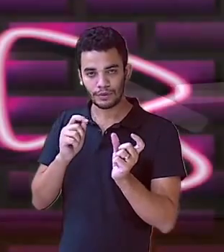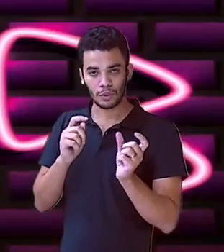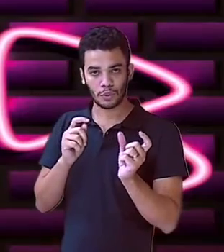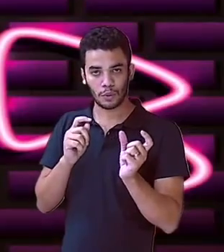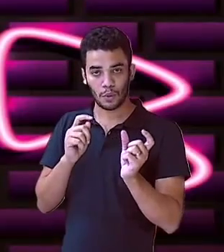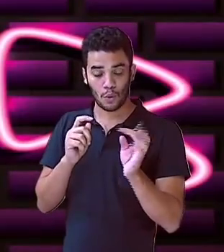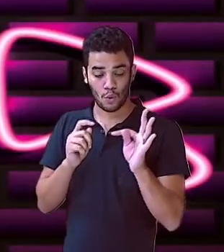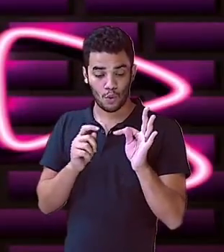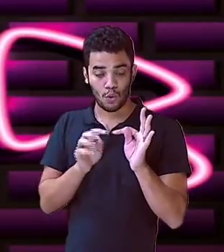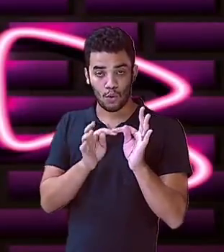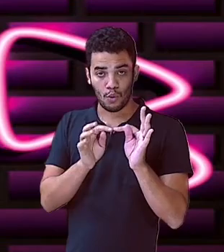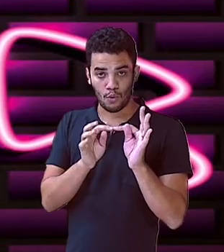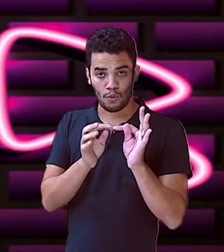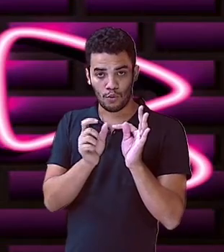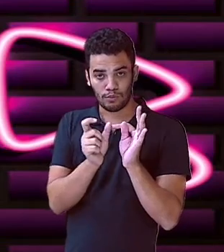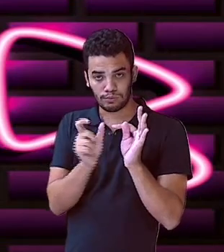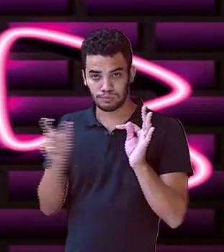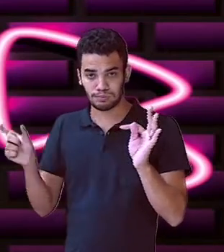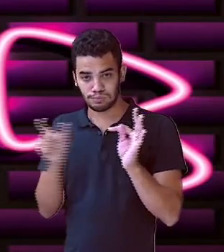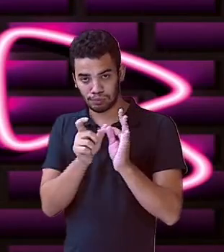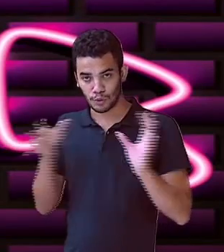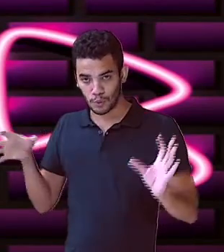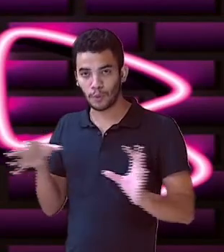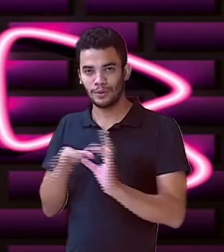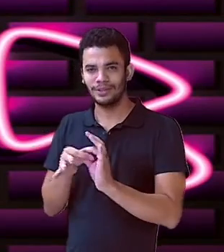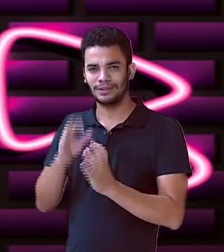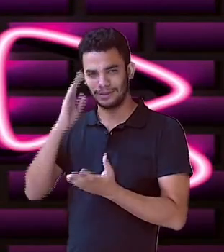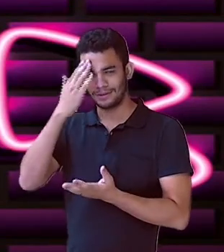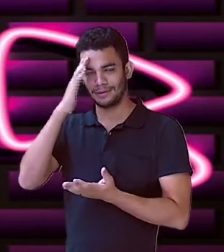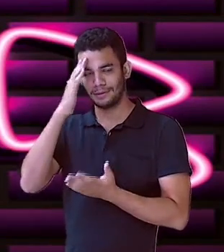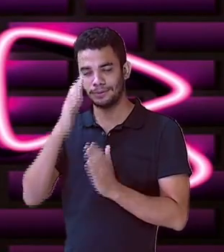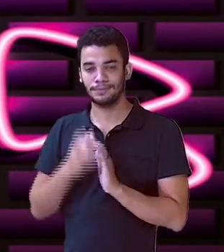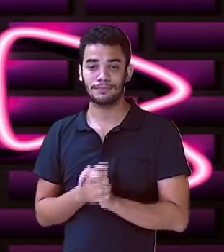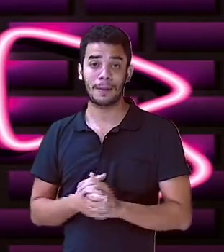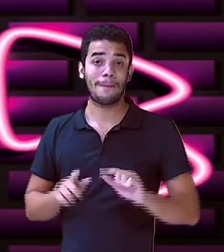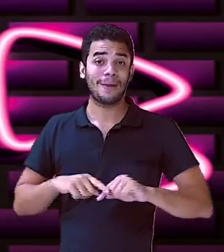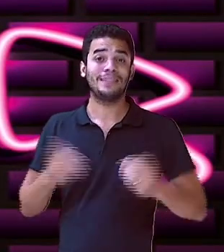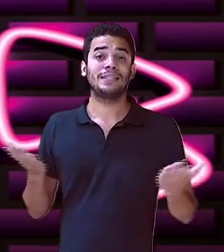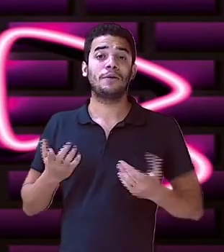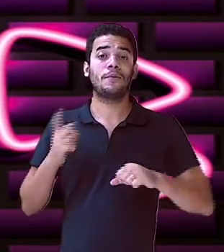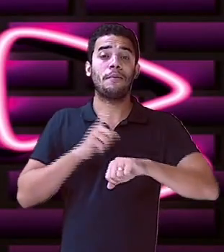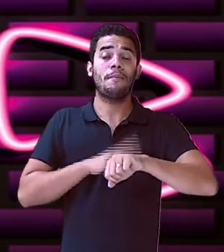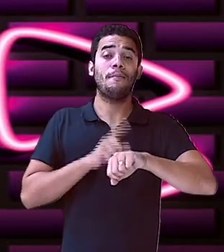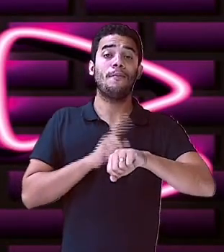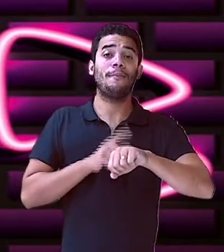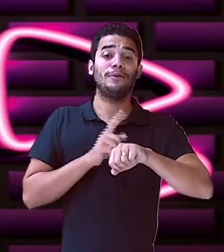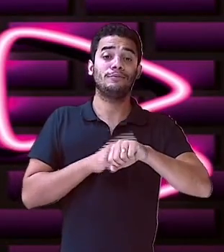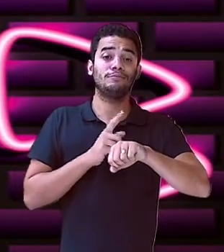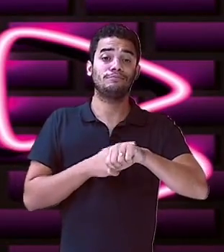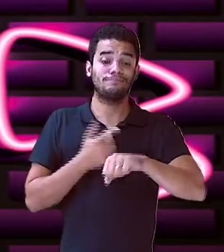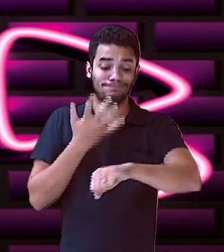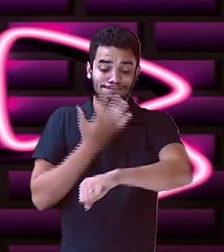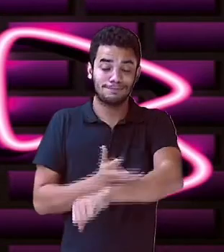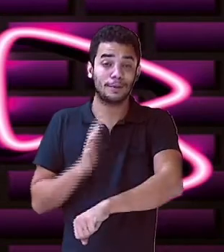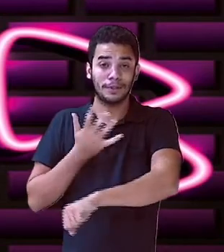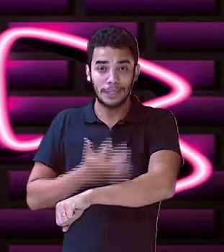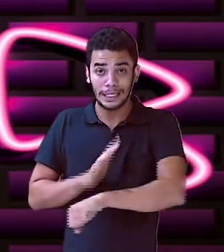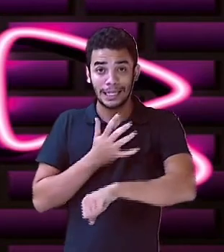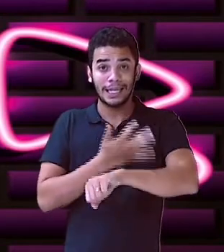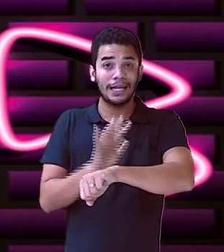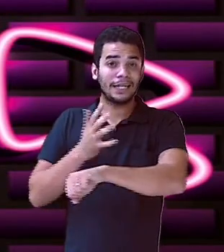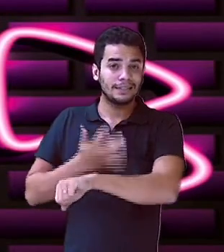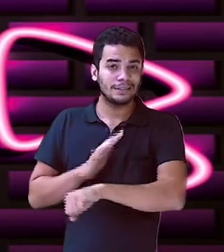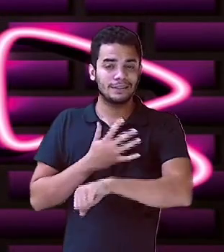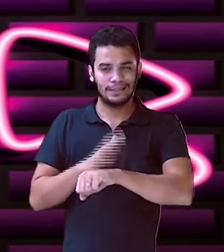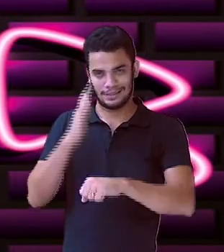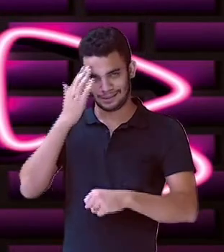exemplos, mas precisamos de uma prática aí. Isso mesmo. Percebam, então, o quê que nós teremos? Ah, teremos um